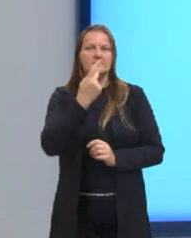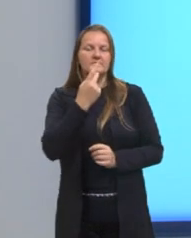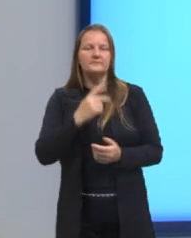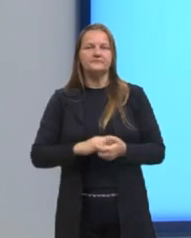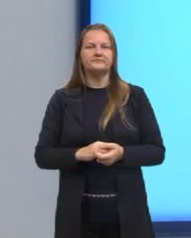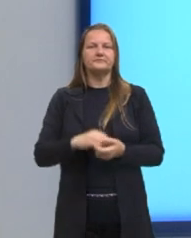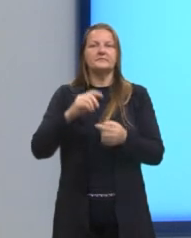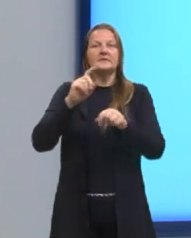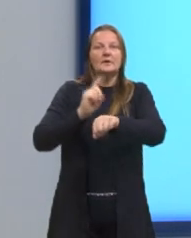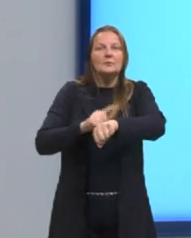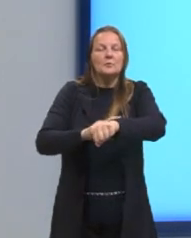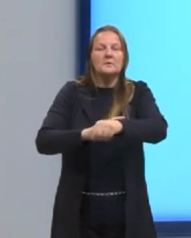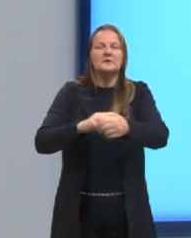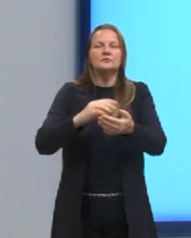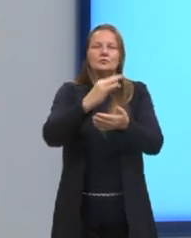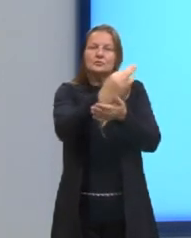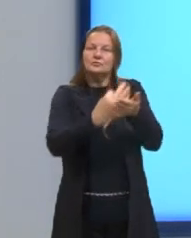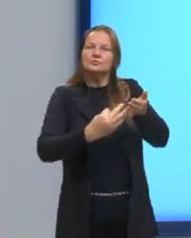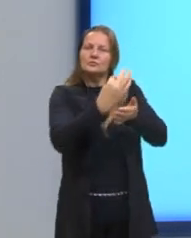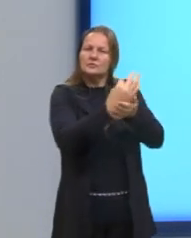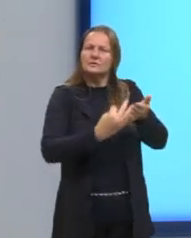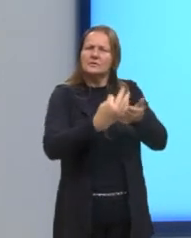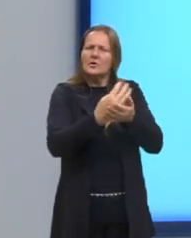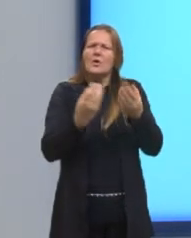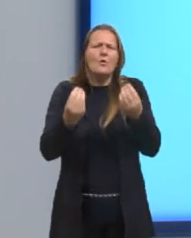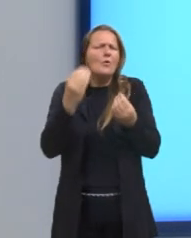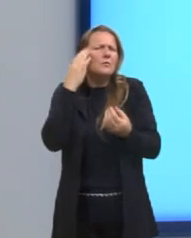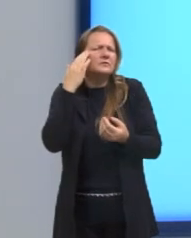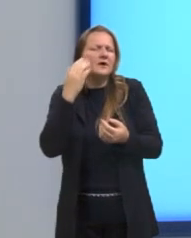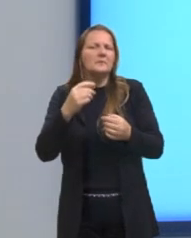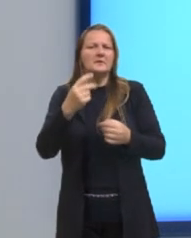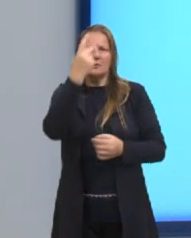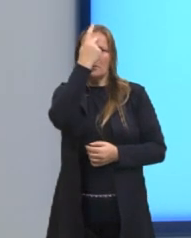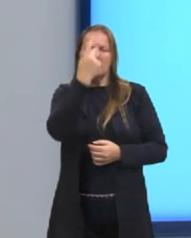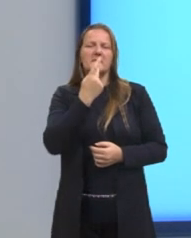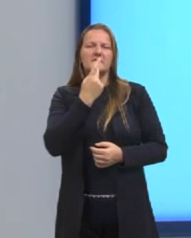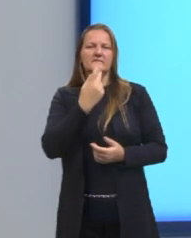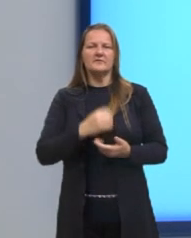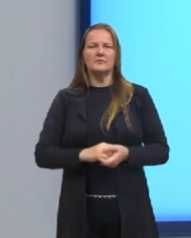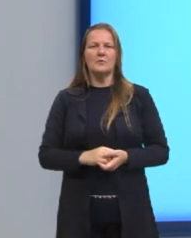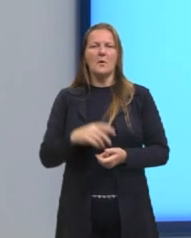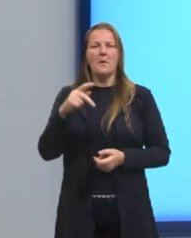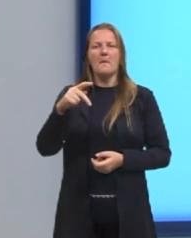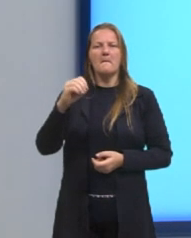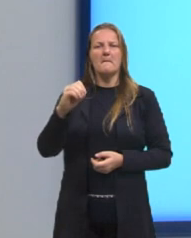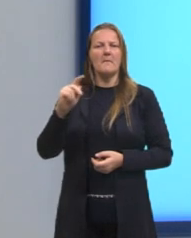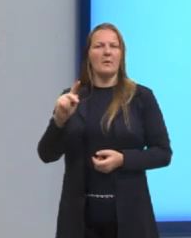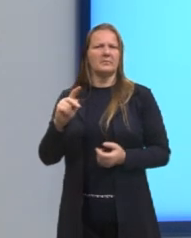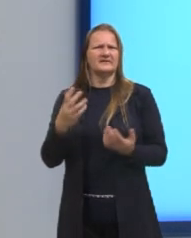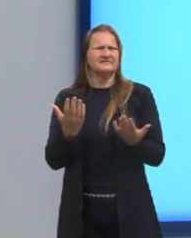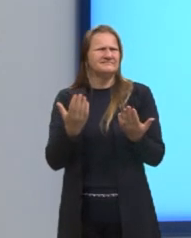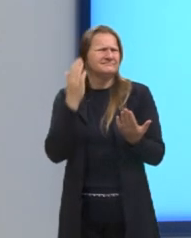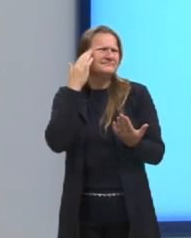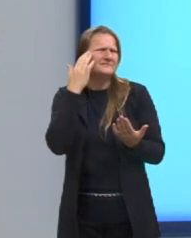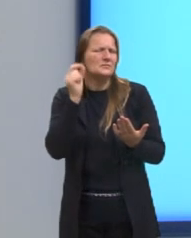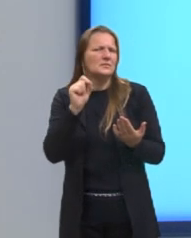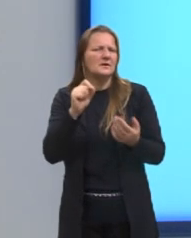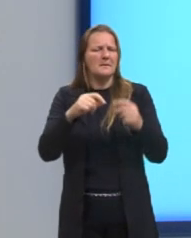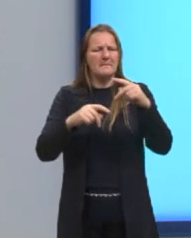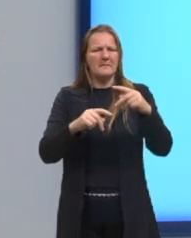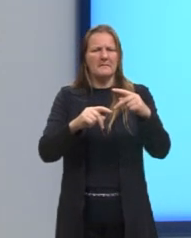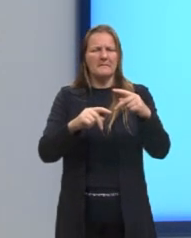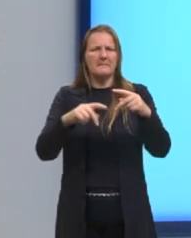interpretação do meu texto, como é que eu vou saber o que é um estilo popping? Né? Então, eu preciso entender o que é esse